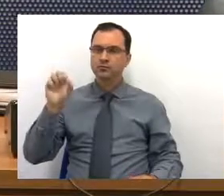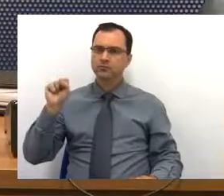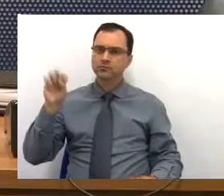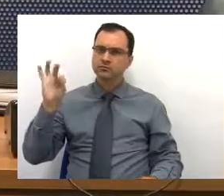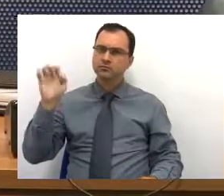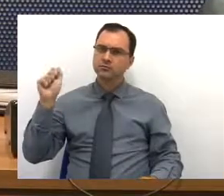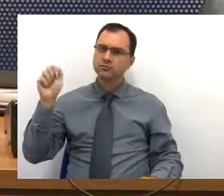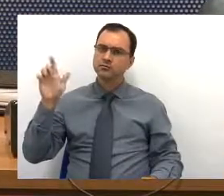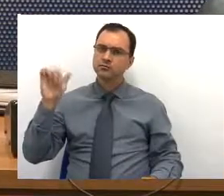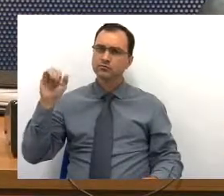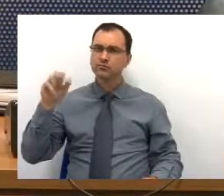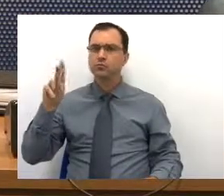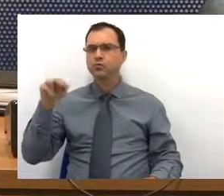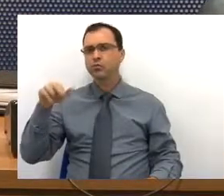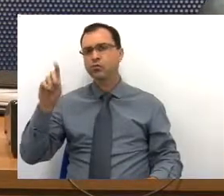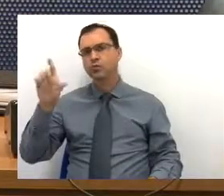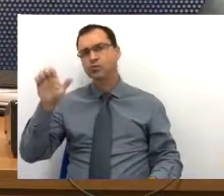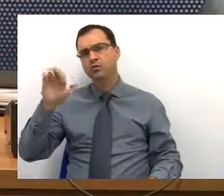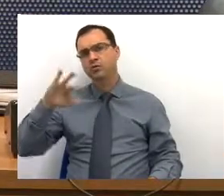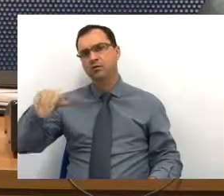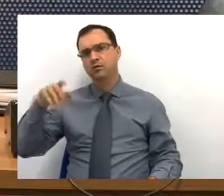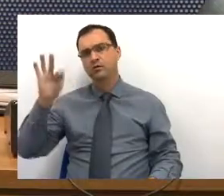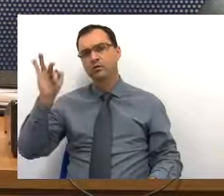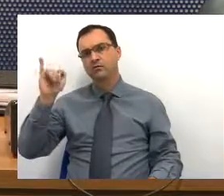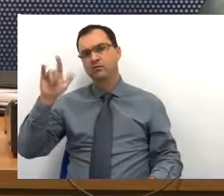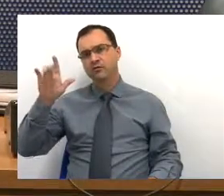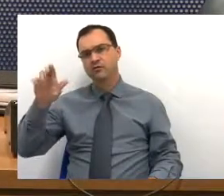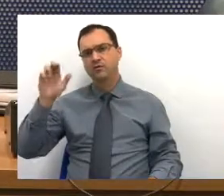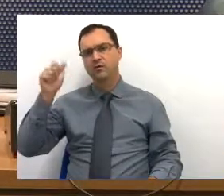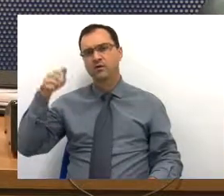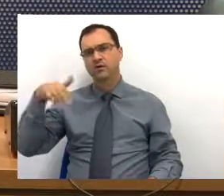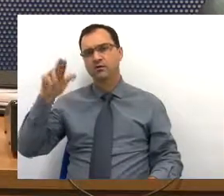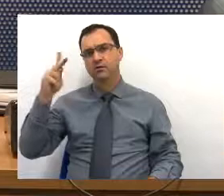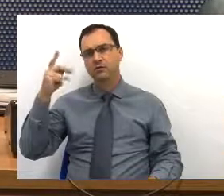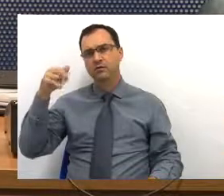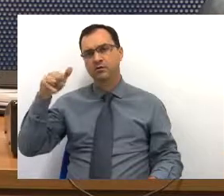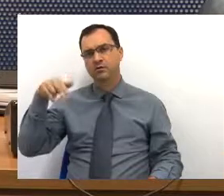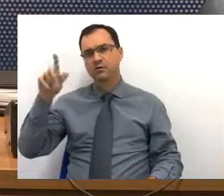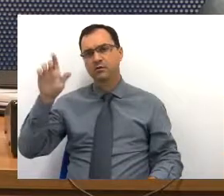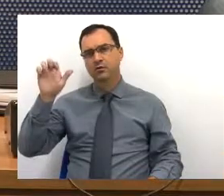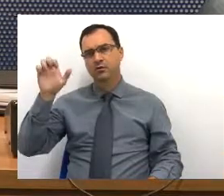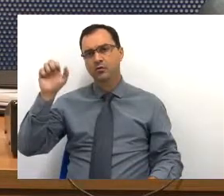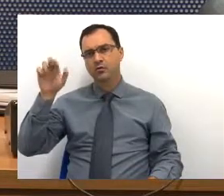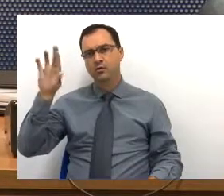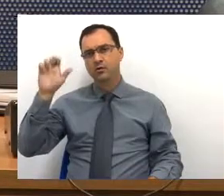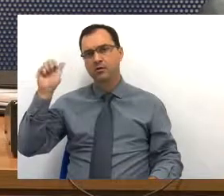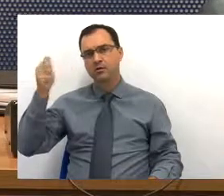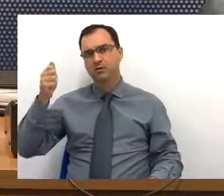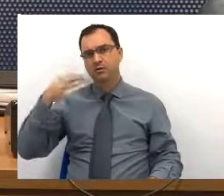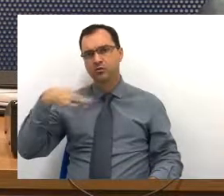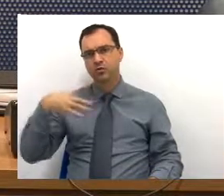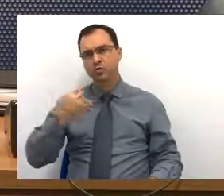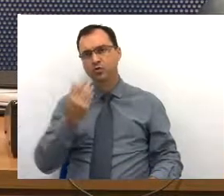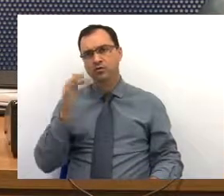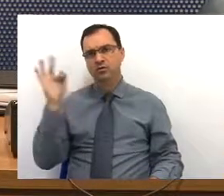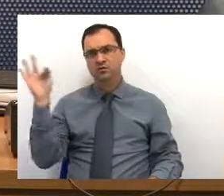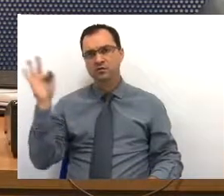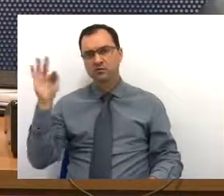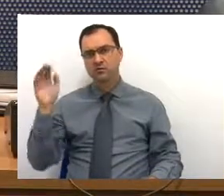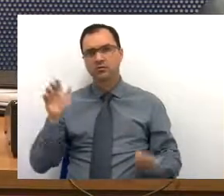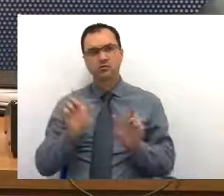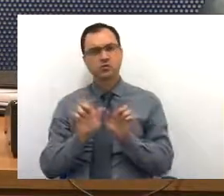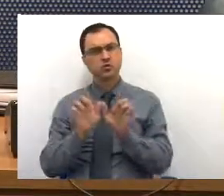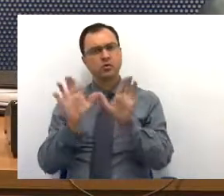UNG, a FIG, em Anguera, todas as faculdades, seja de